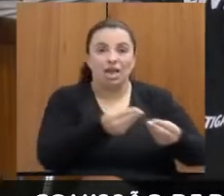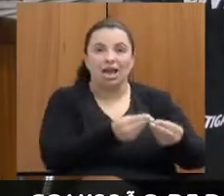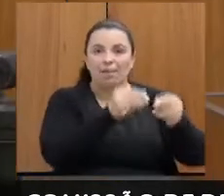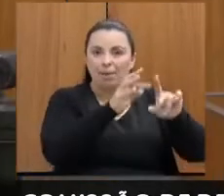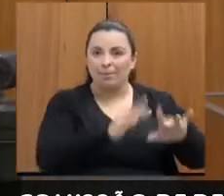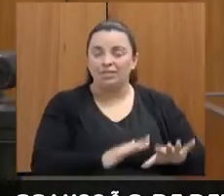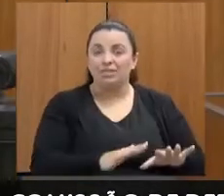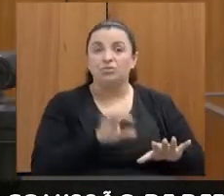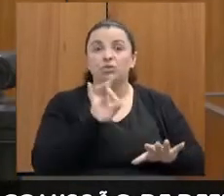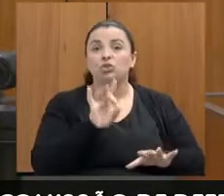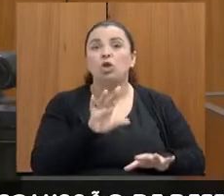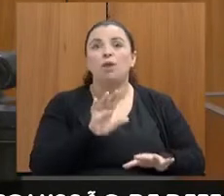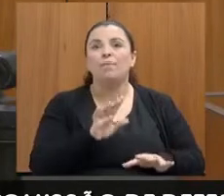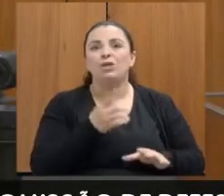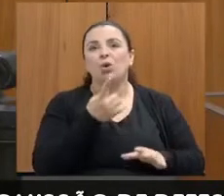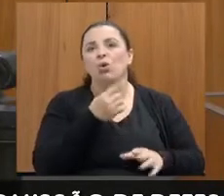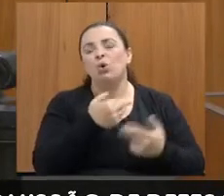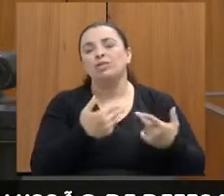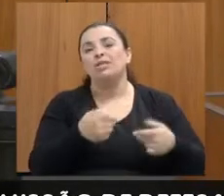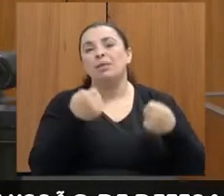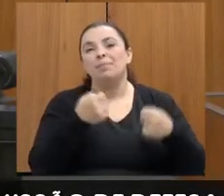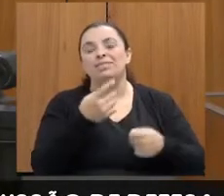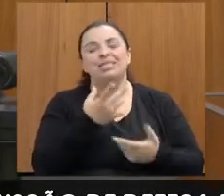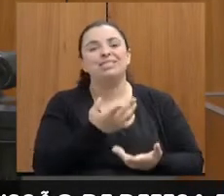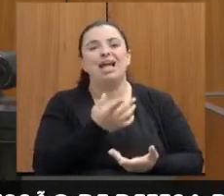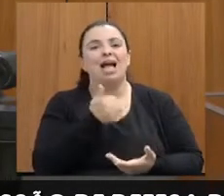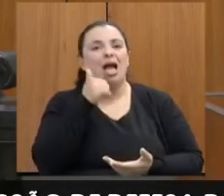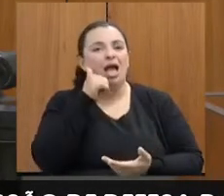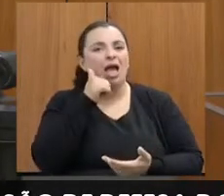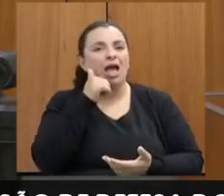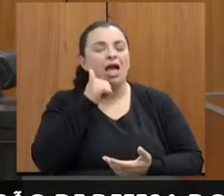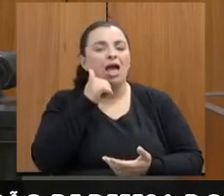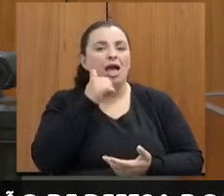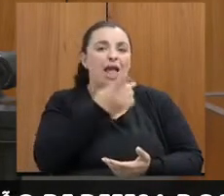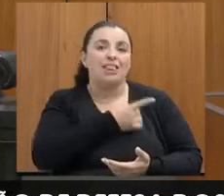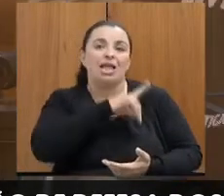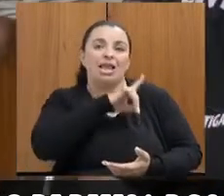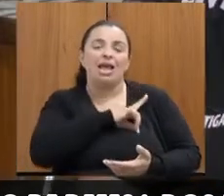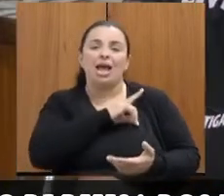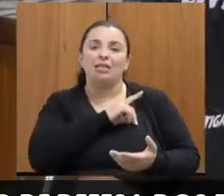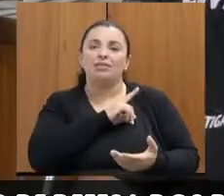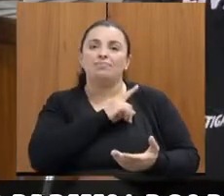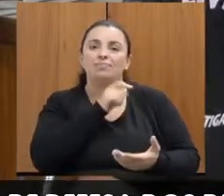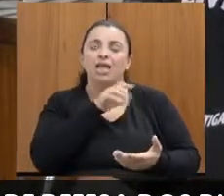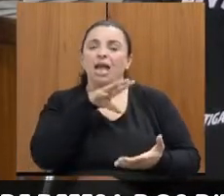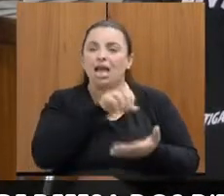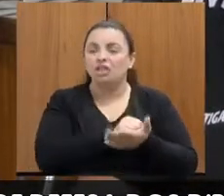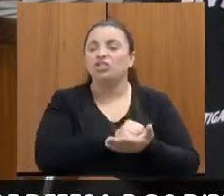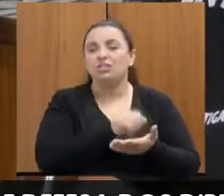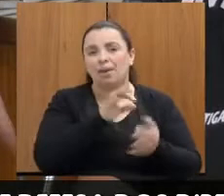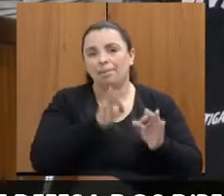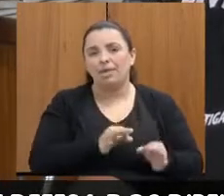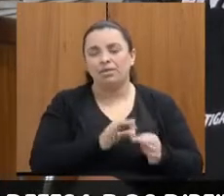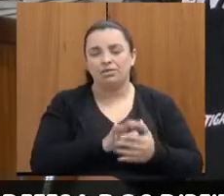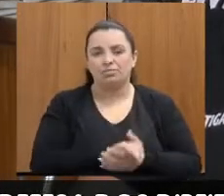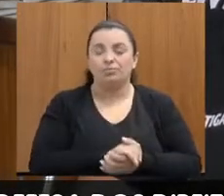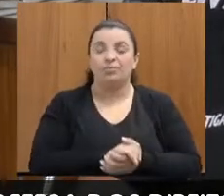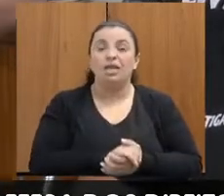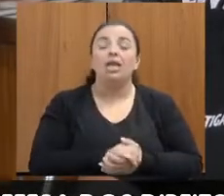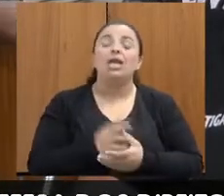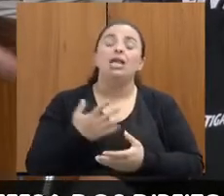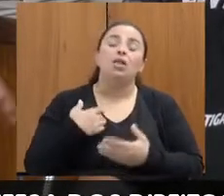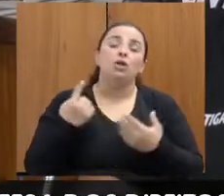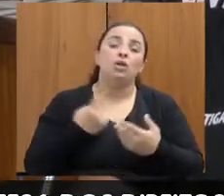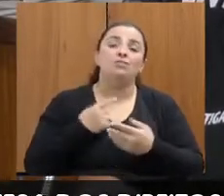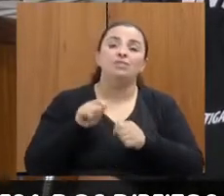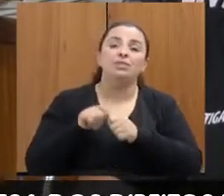parte administrativa. E no outro momento, essa mulher é intimada posteriormente para ser ouvida. Então, a gente faz esse acolhimento,